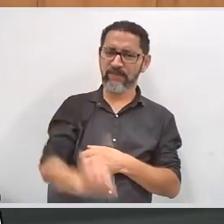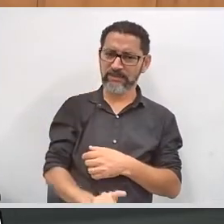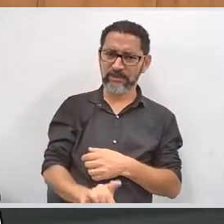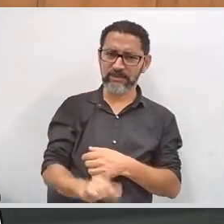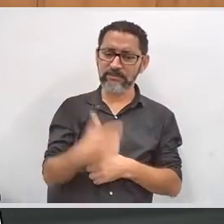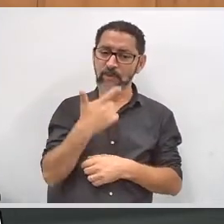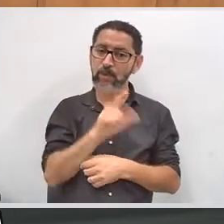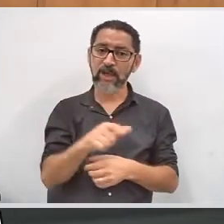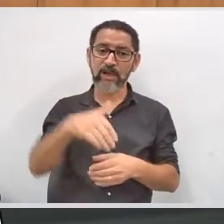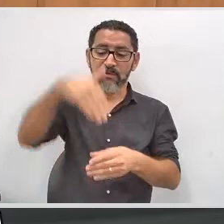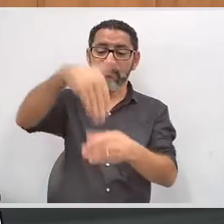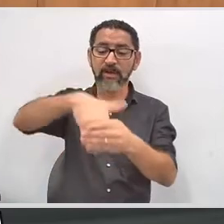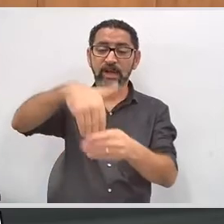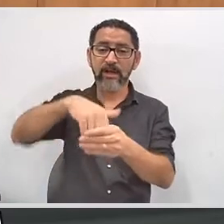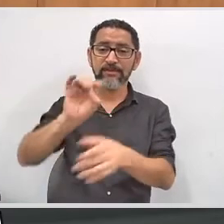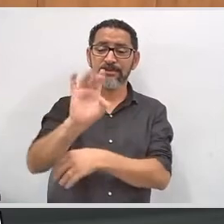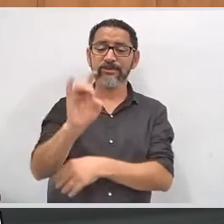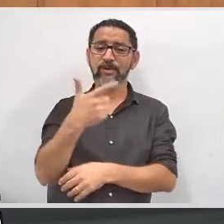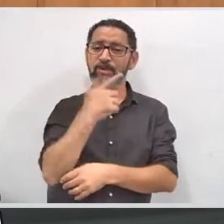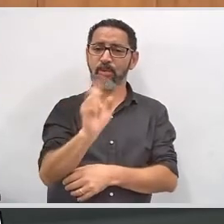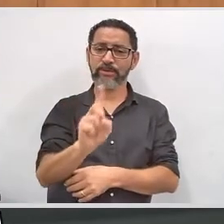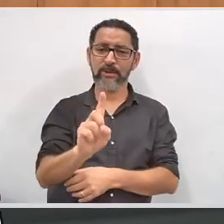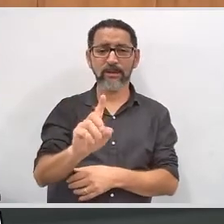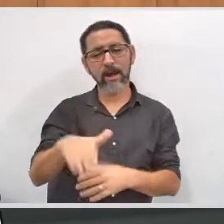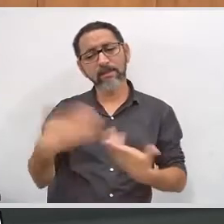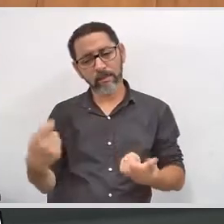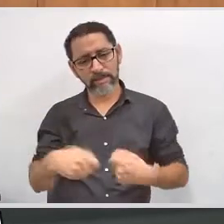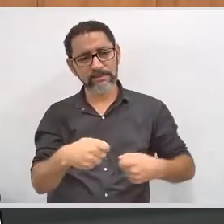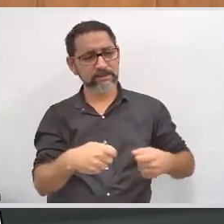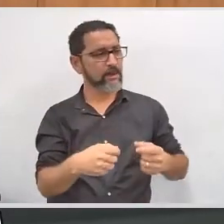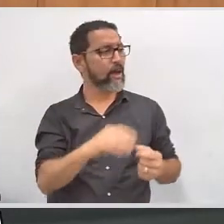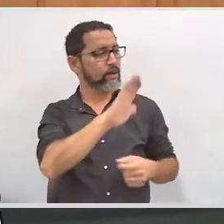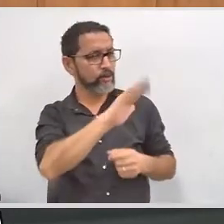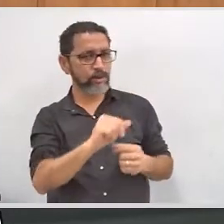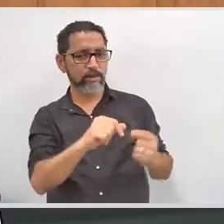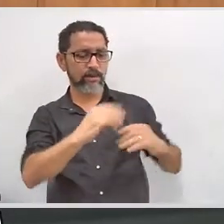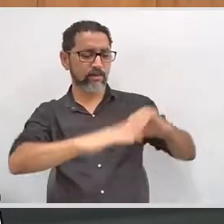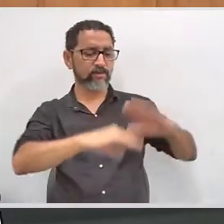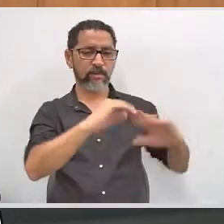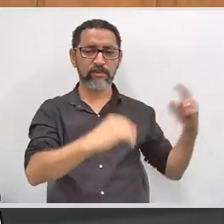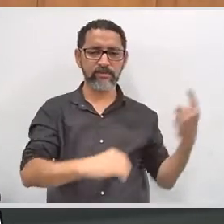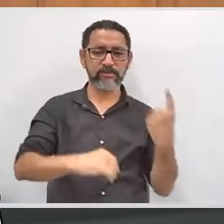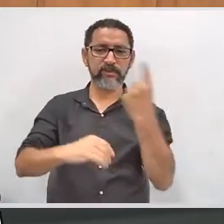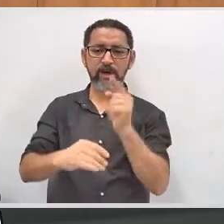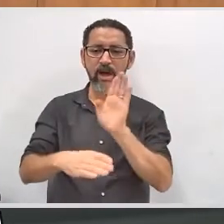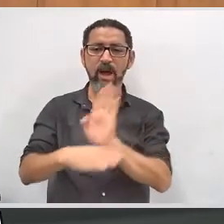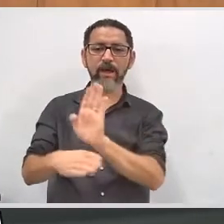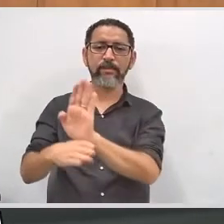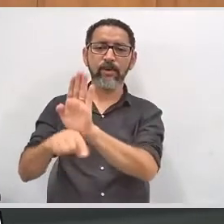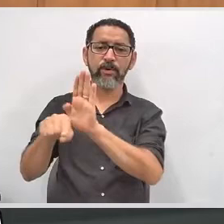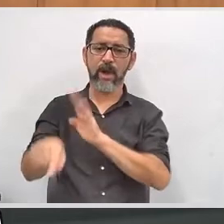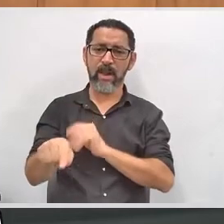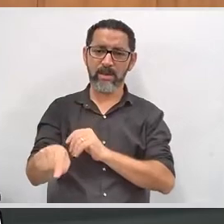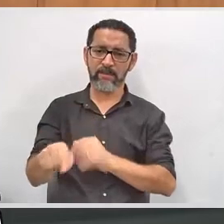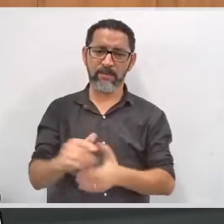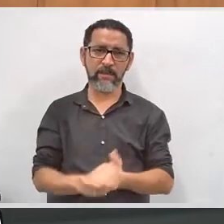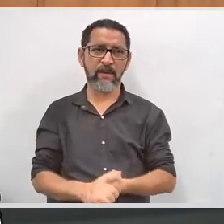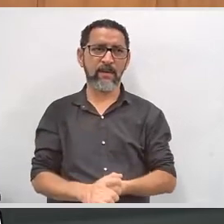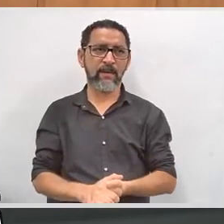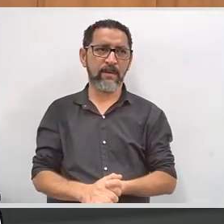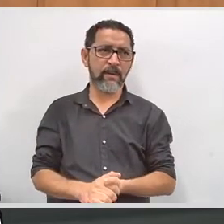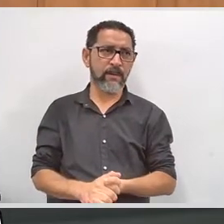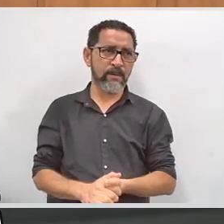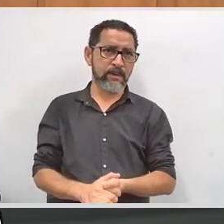pessoa acompanhe a pessoa portadora de deficiência até o local de votação e lá realize, inclusive, a